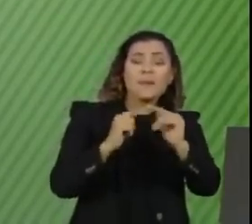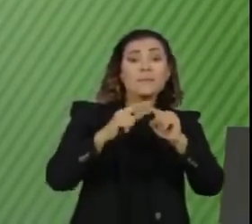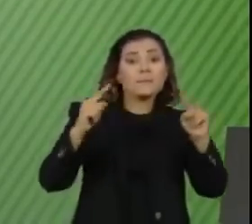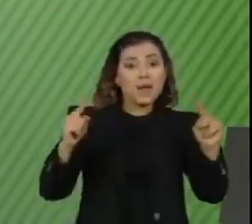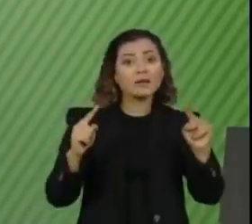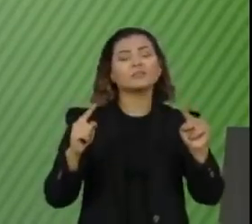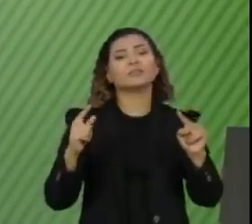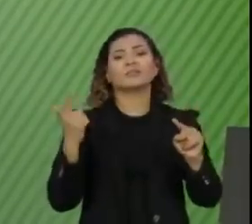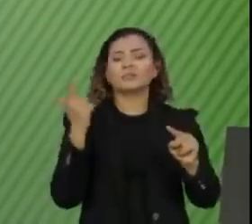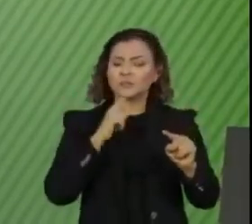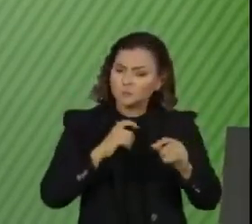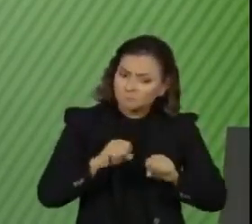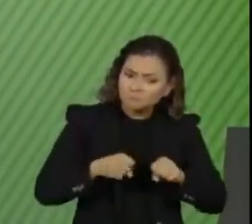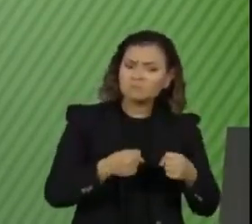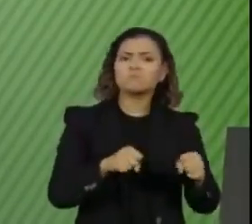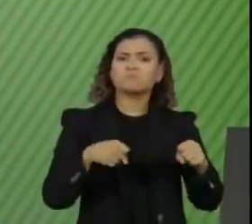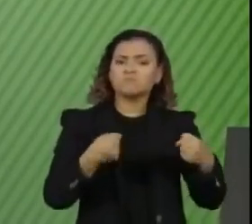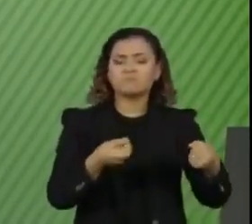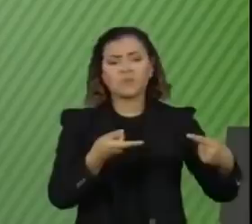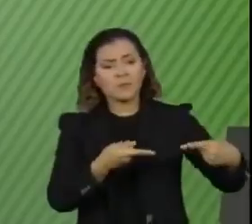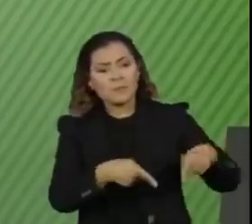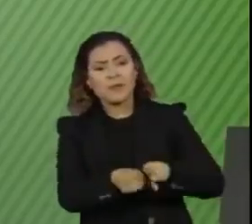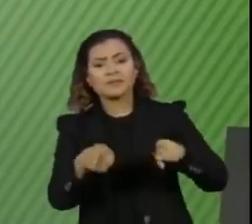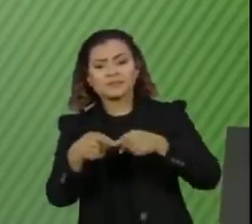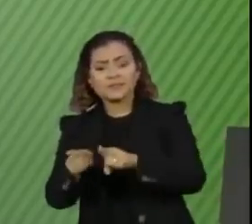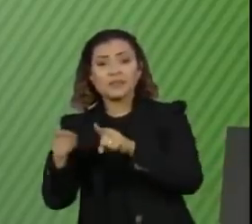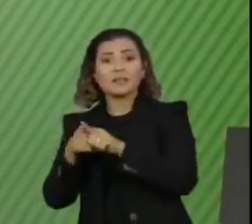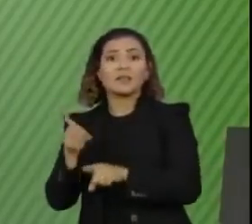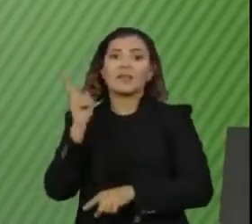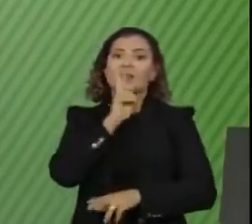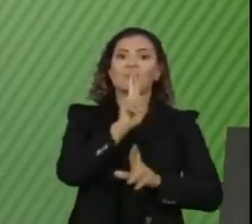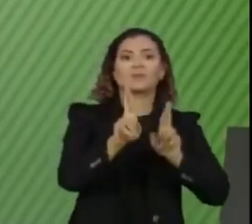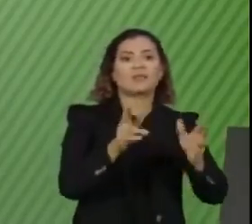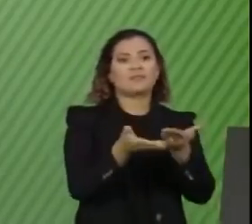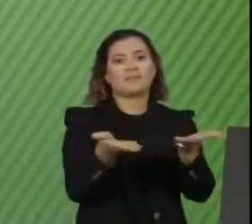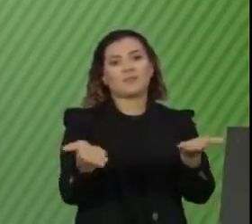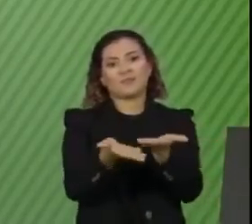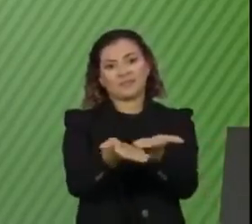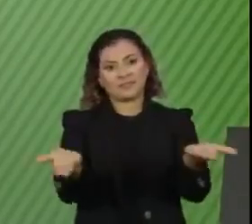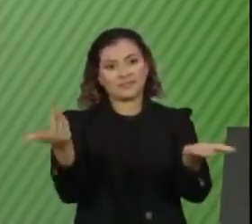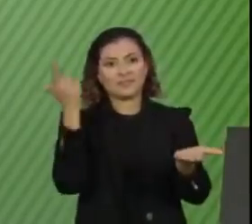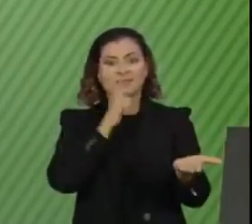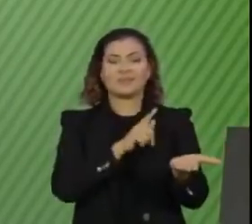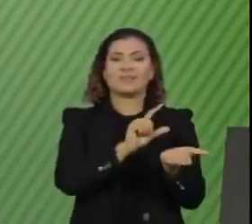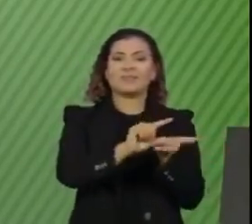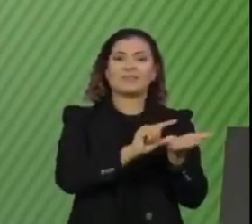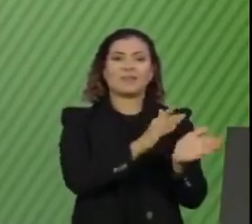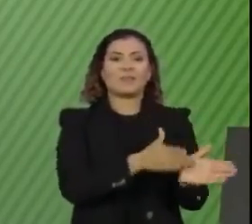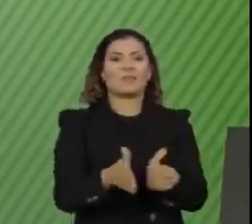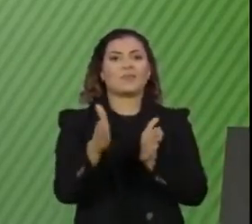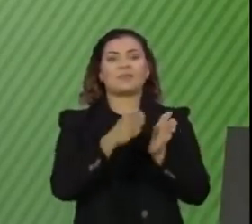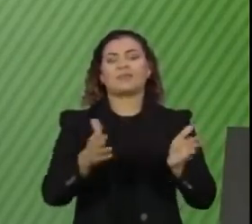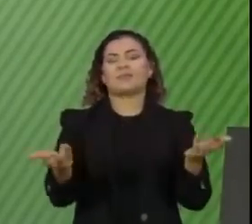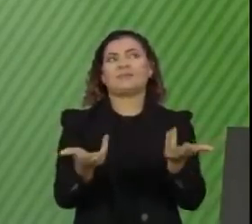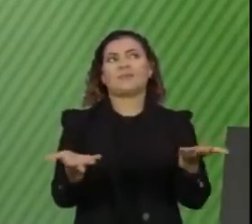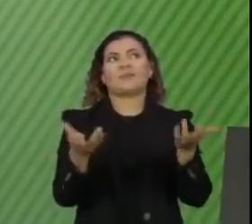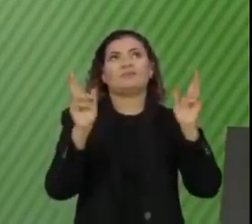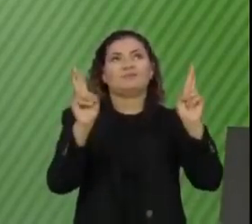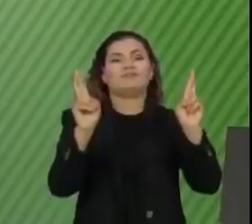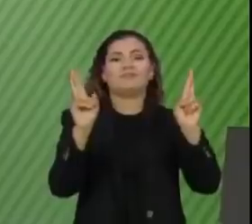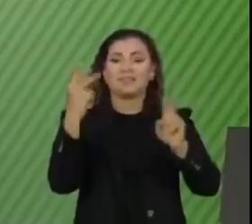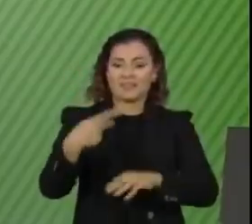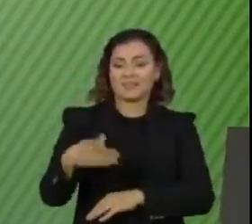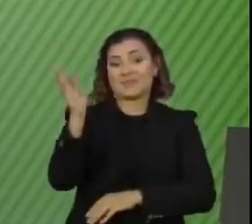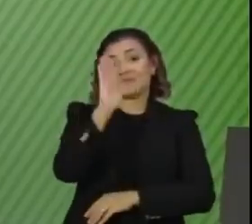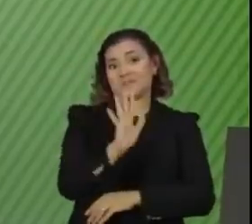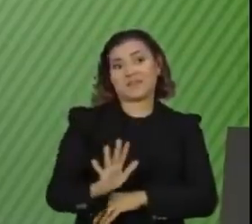fomos prospectando, fomos fazendo parcerias, e o resultado está aqui hoje. A vacina começa a ser produzida integralmente aqui no Brasil.